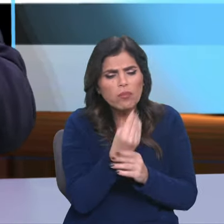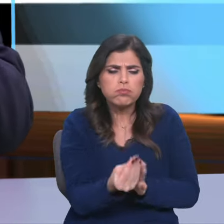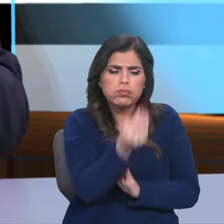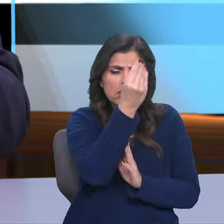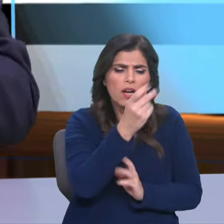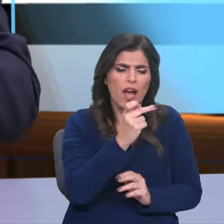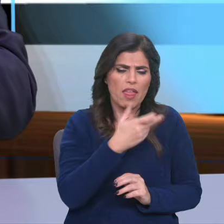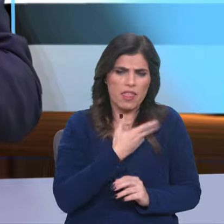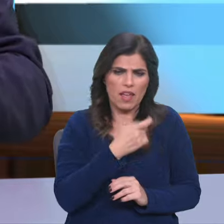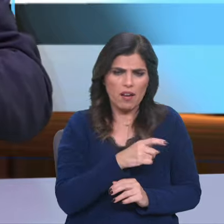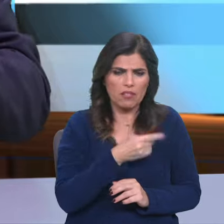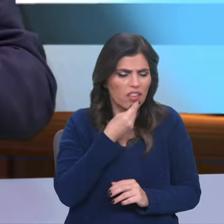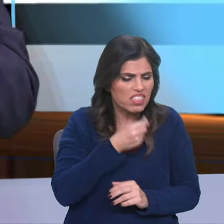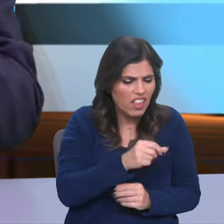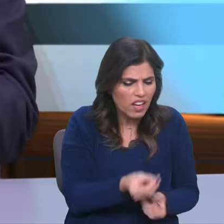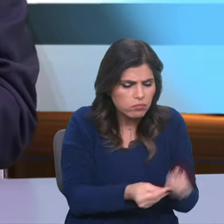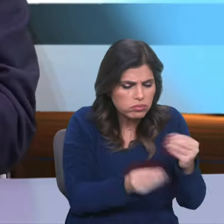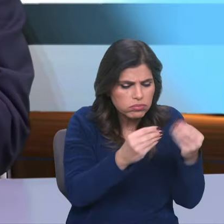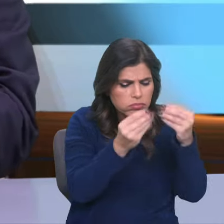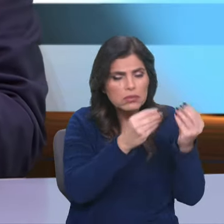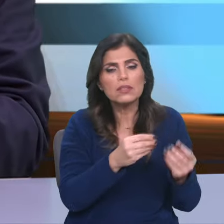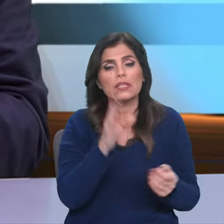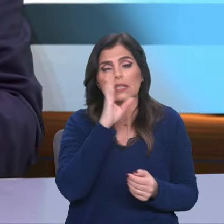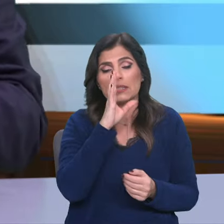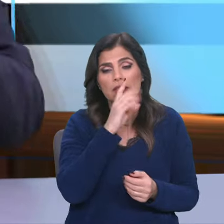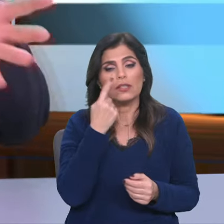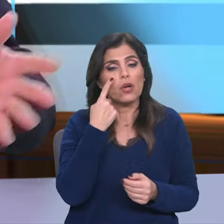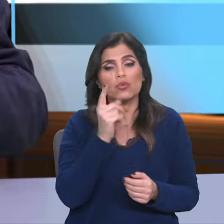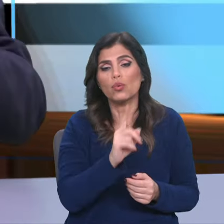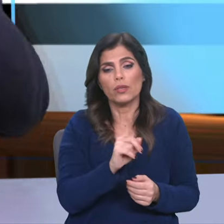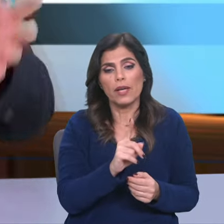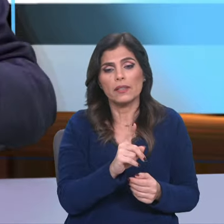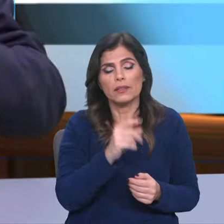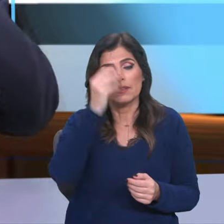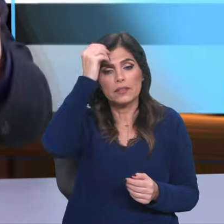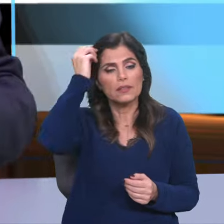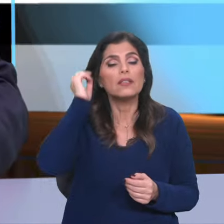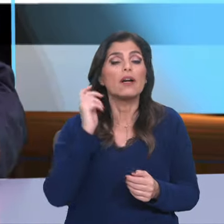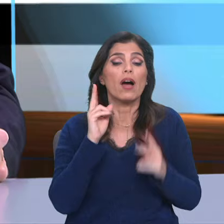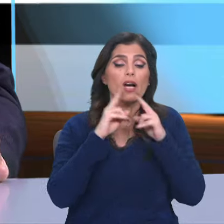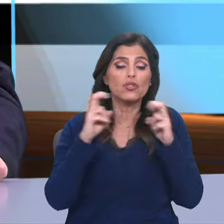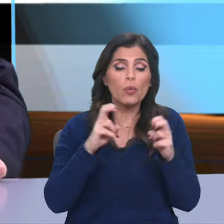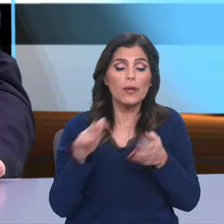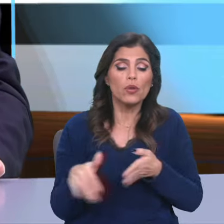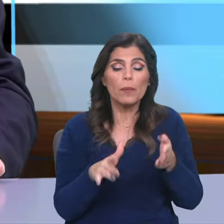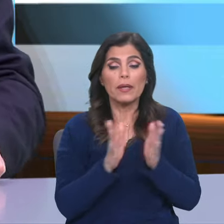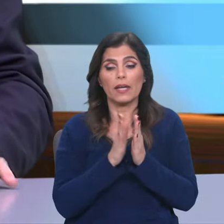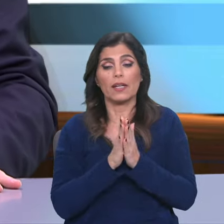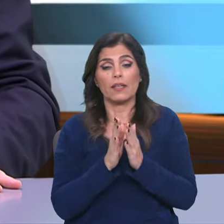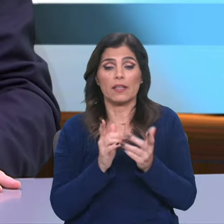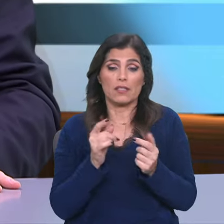Isto ainda gera... Porque quando não se conhece os géneros literais, foi uma descoberta e um caminho que a própria Igreja fez